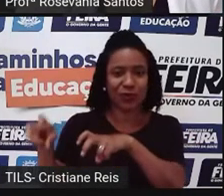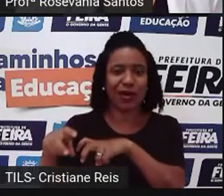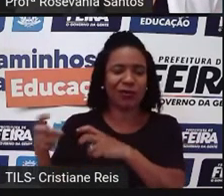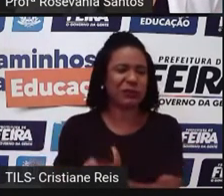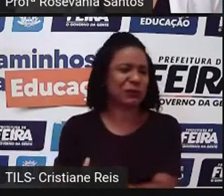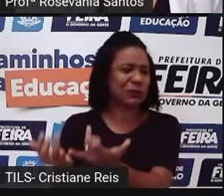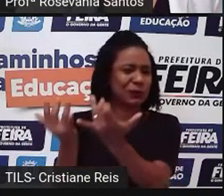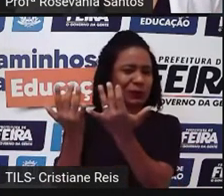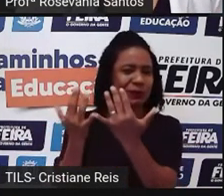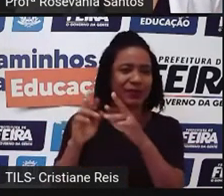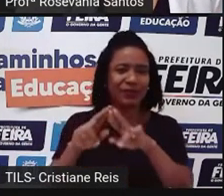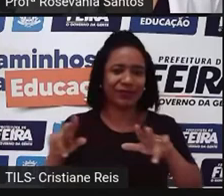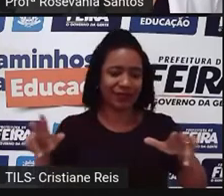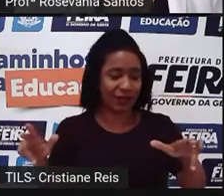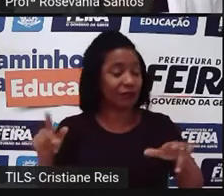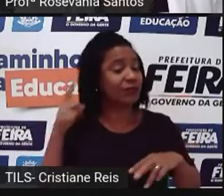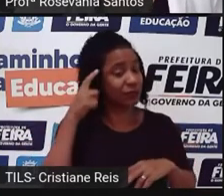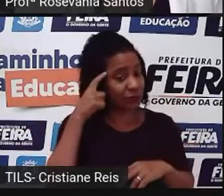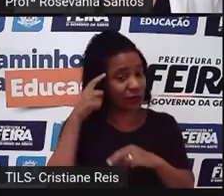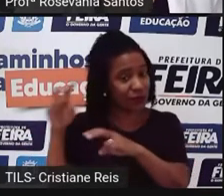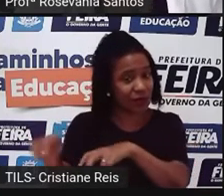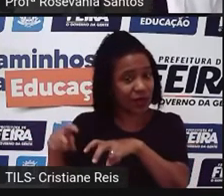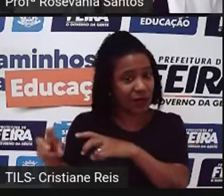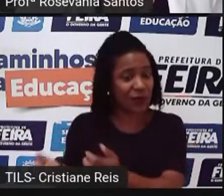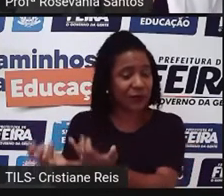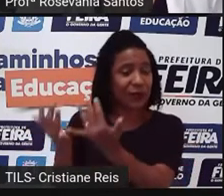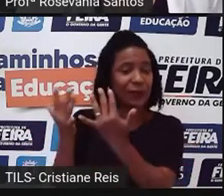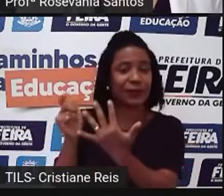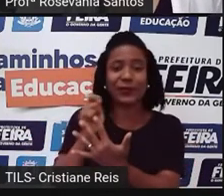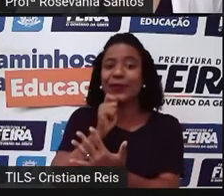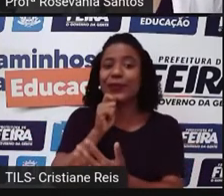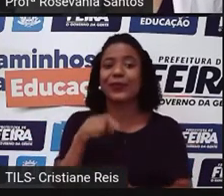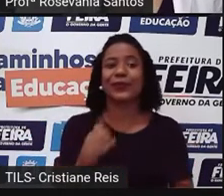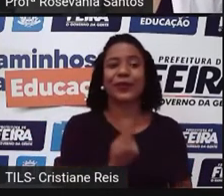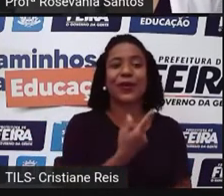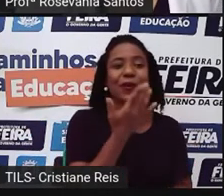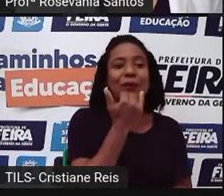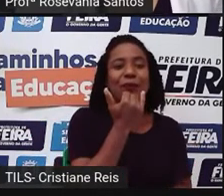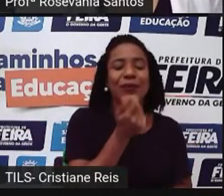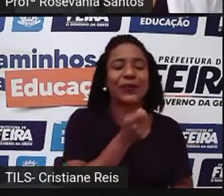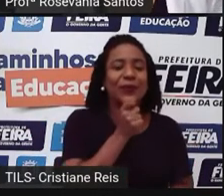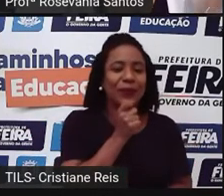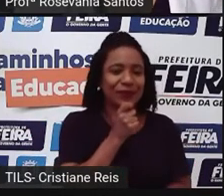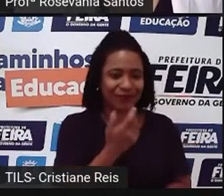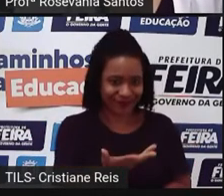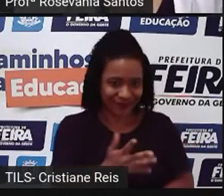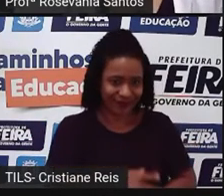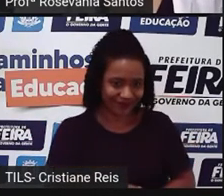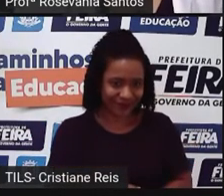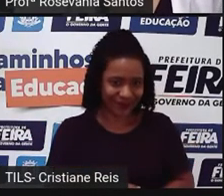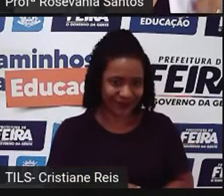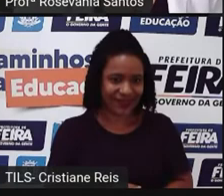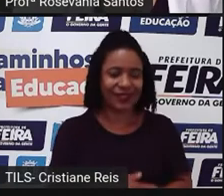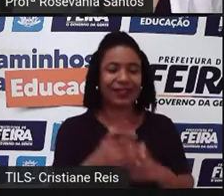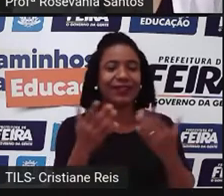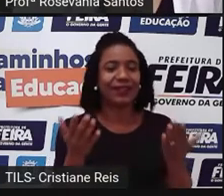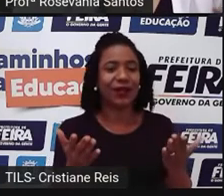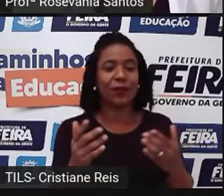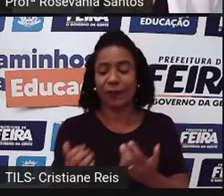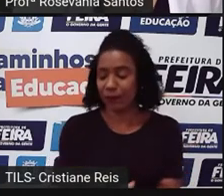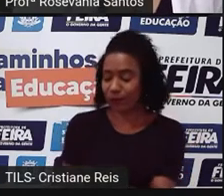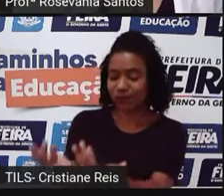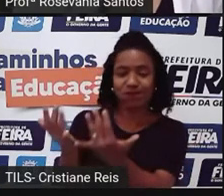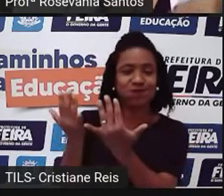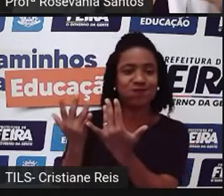campo não planta, a cidade não janta. Mas, para que o campo, ele venha plantar também, precisa daquelas maquinarias, dos